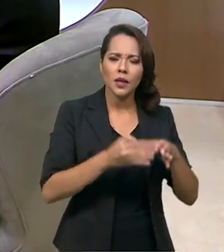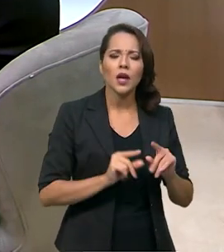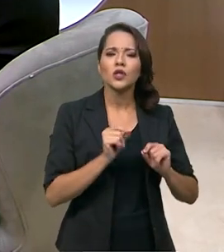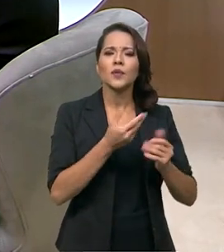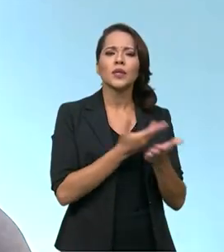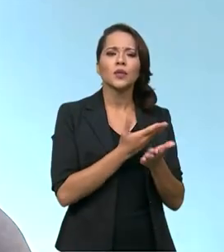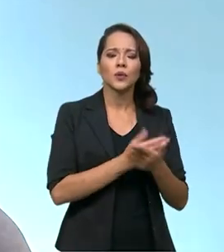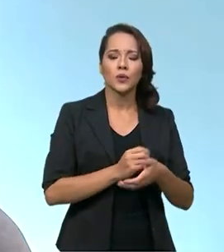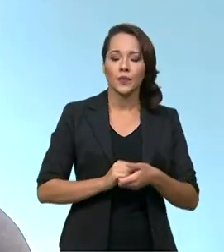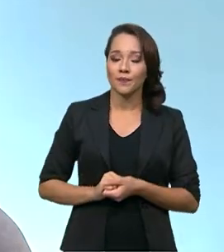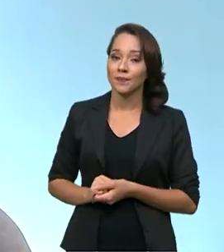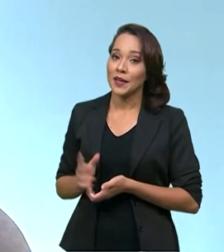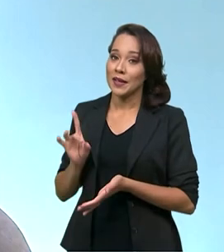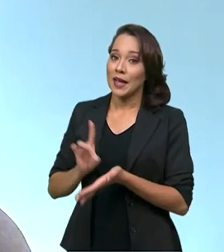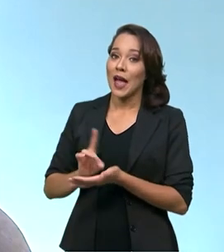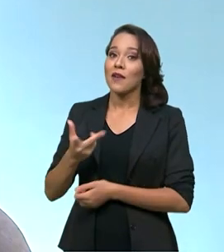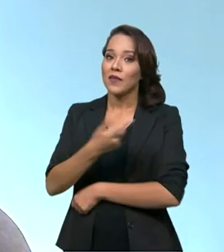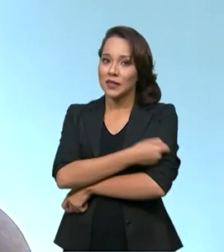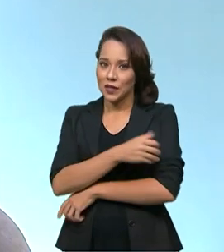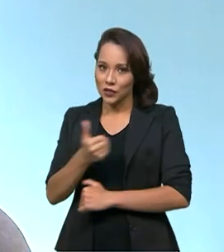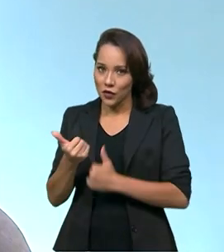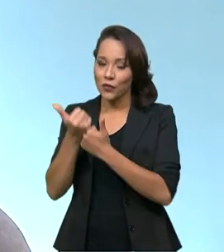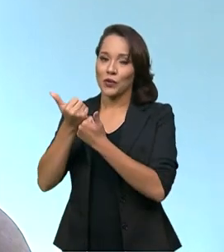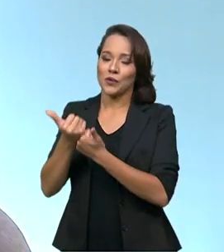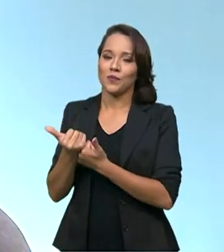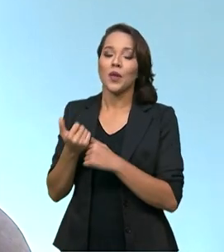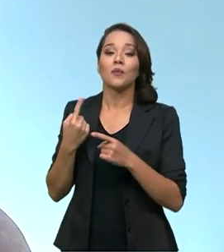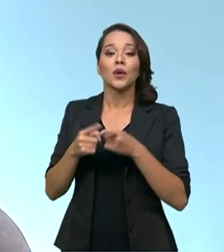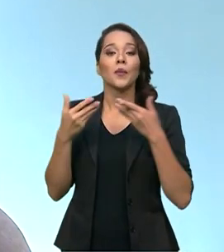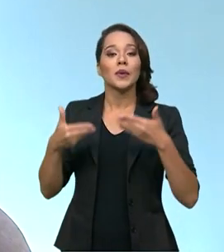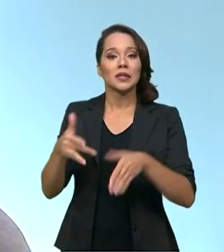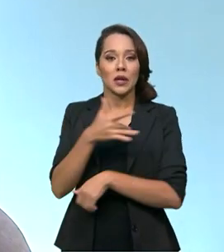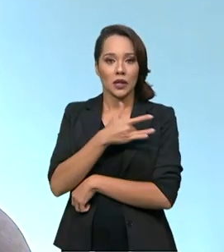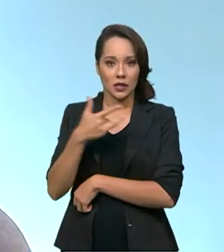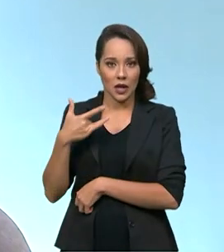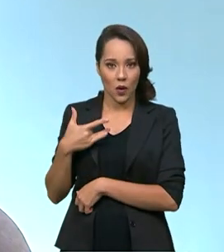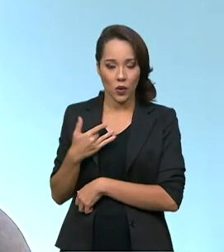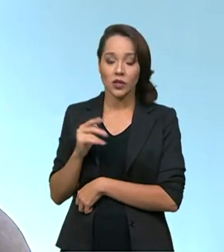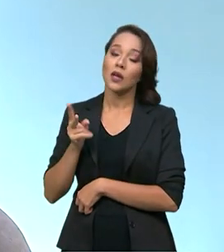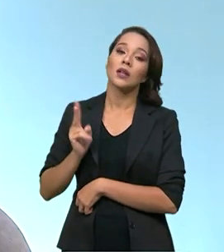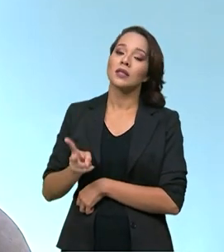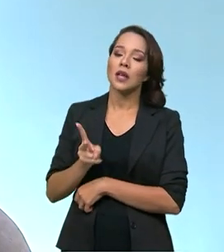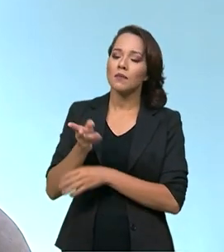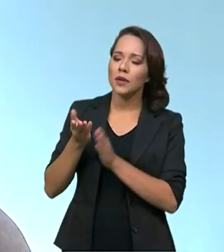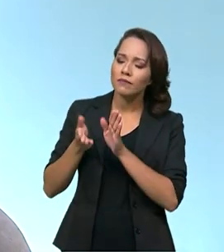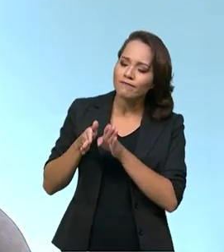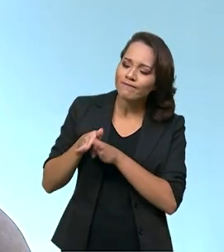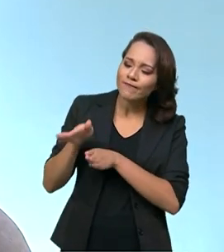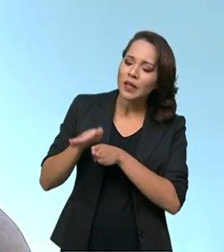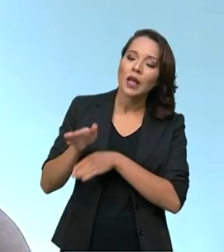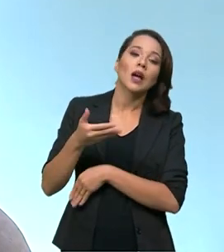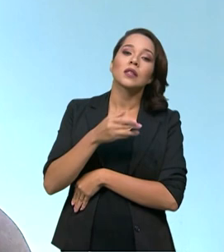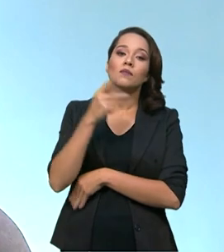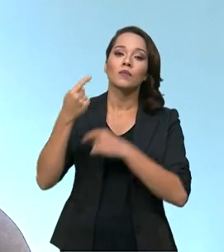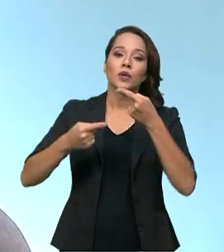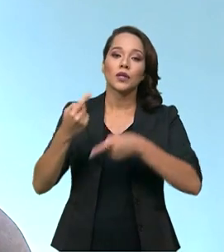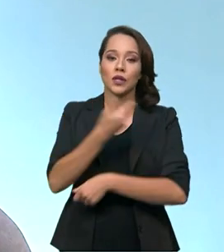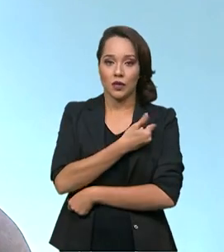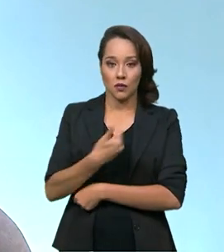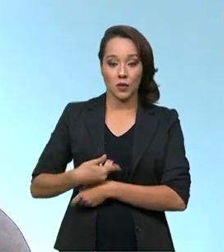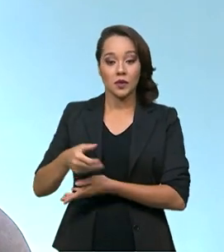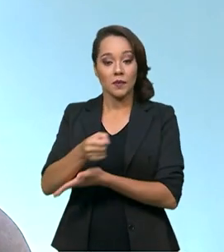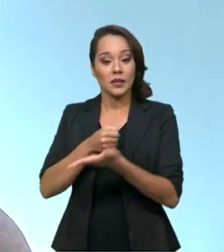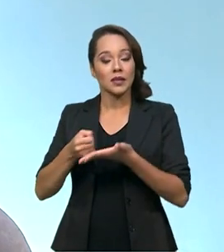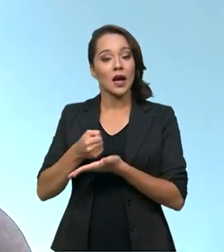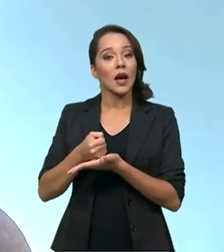sobre esse estudo? Na realidade, é a dose de reforço, porque o Ministério da Saúde, ele sempre guia as políticas públicas com